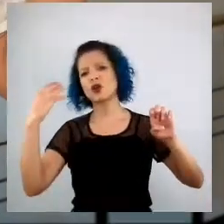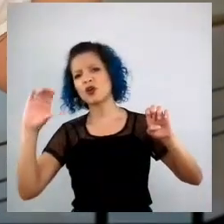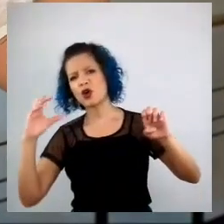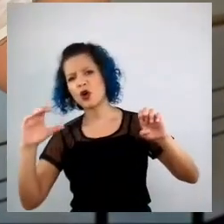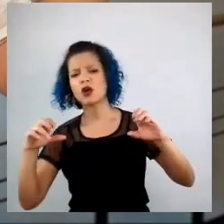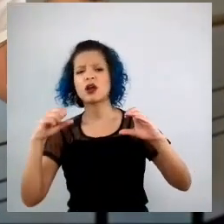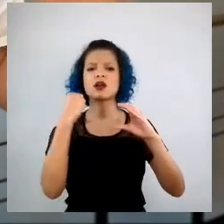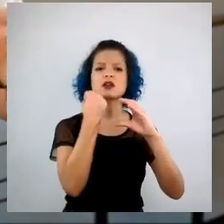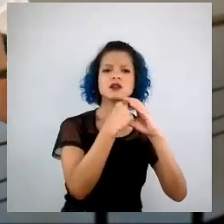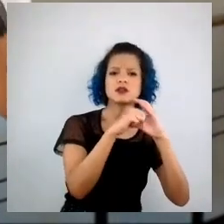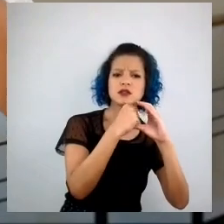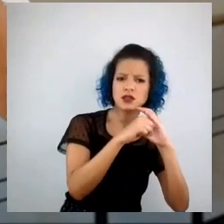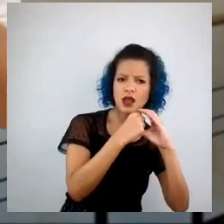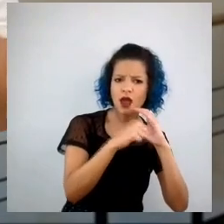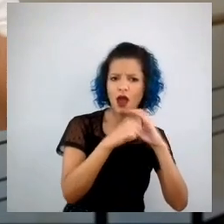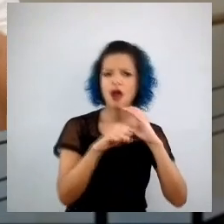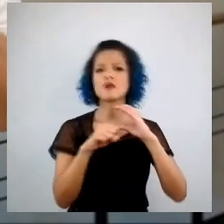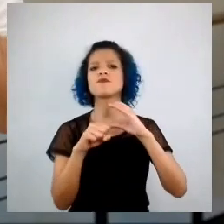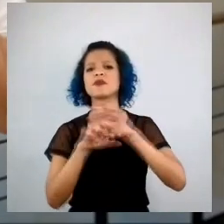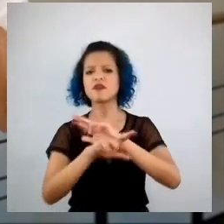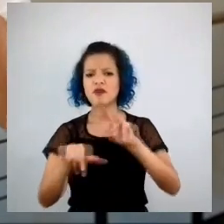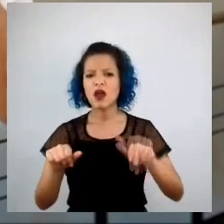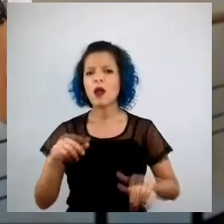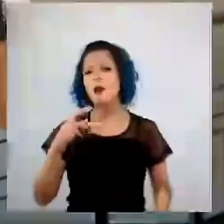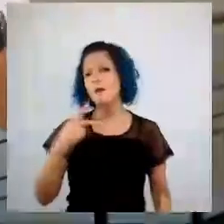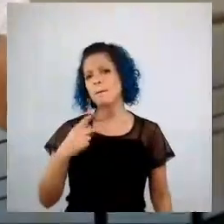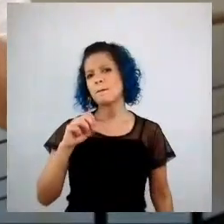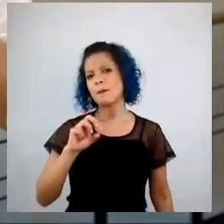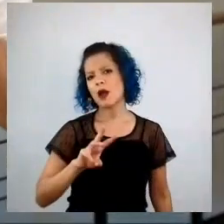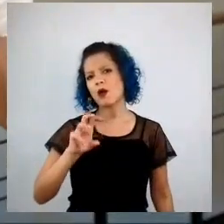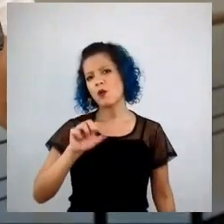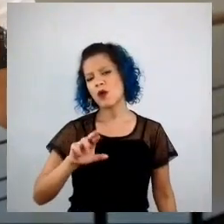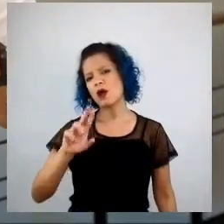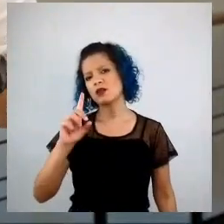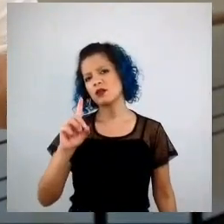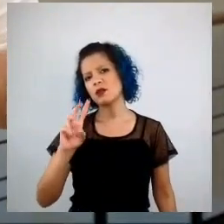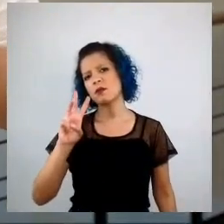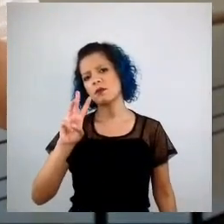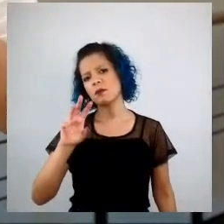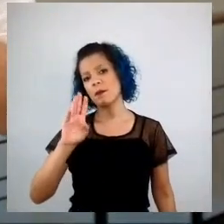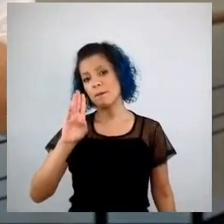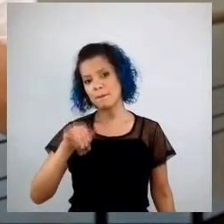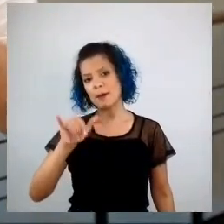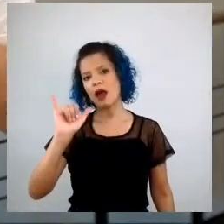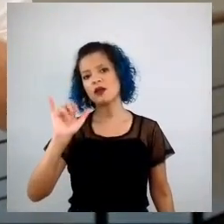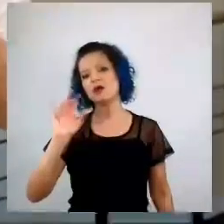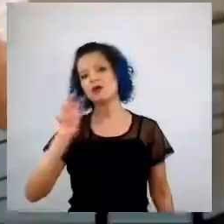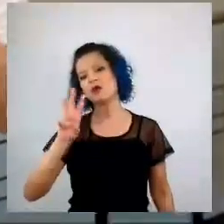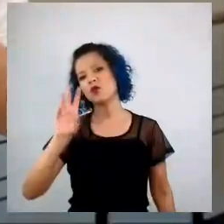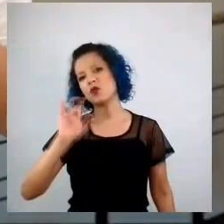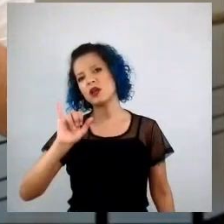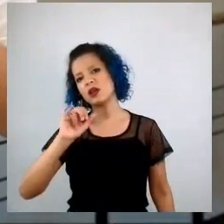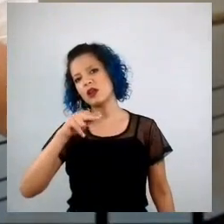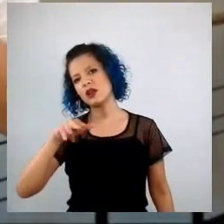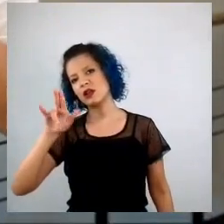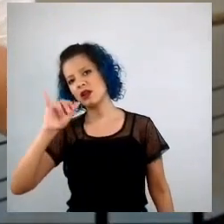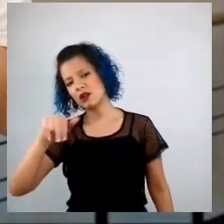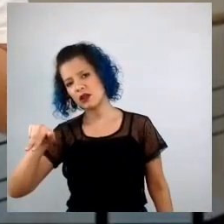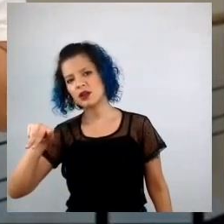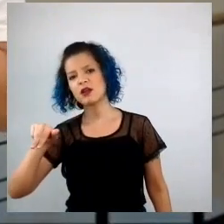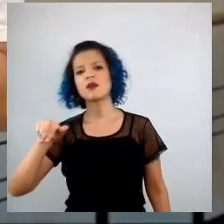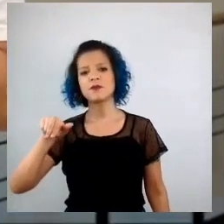que são Power by Winnie, a gente tem uma série de agências também que são Power by Winnie, então, África, Gut, David,